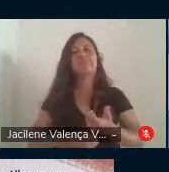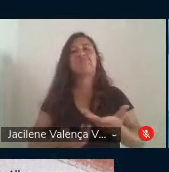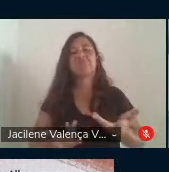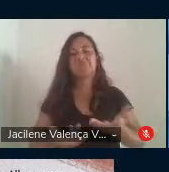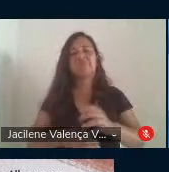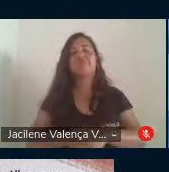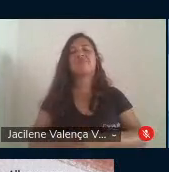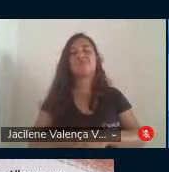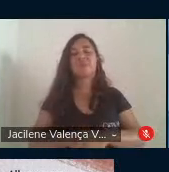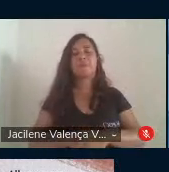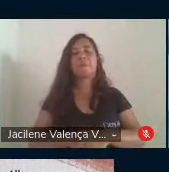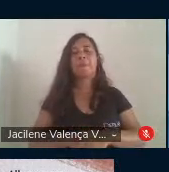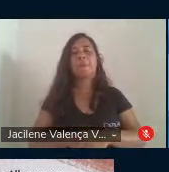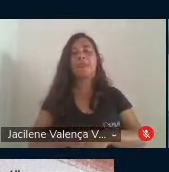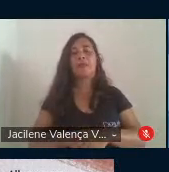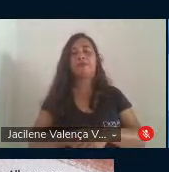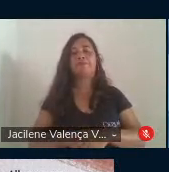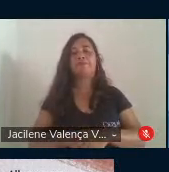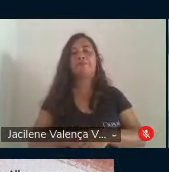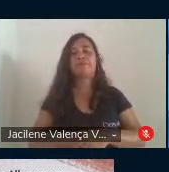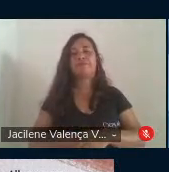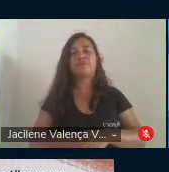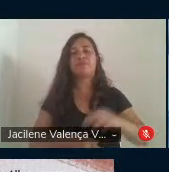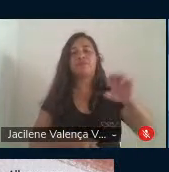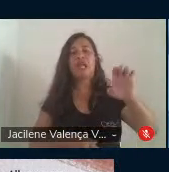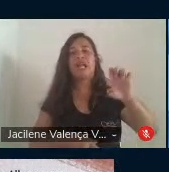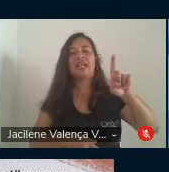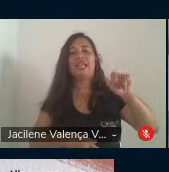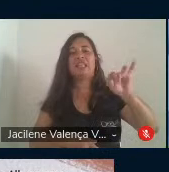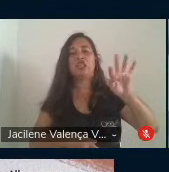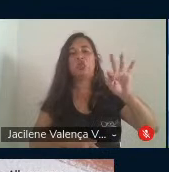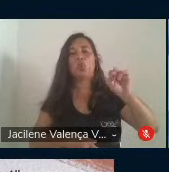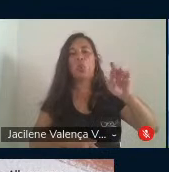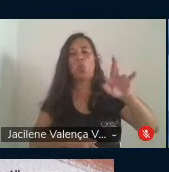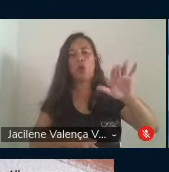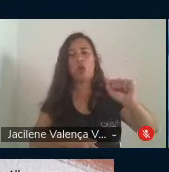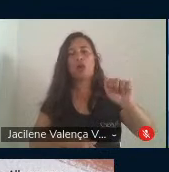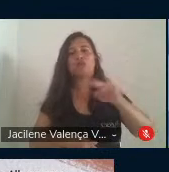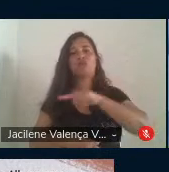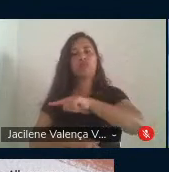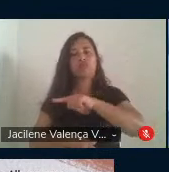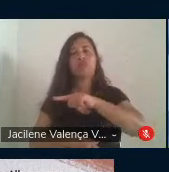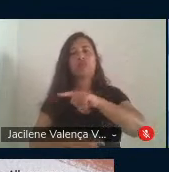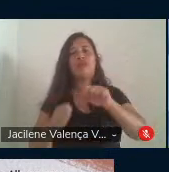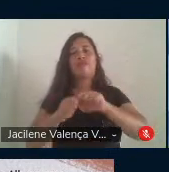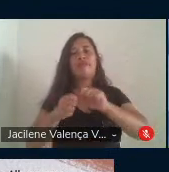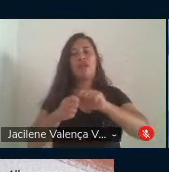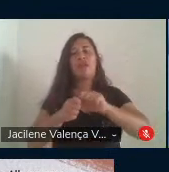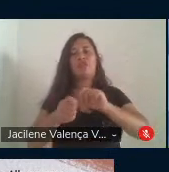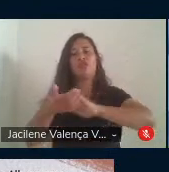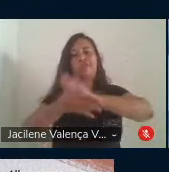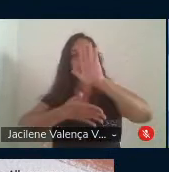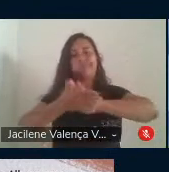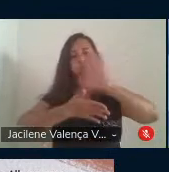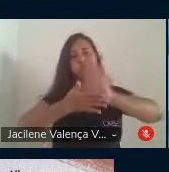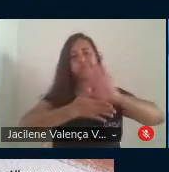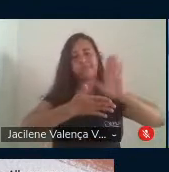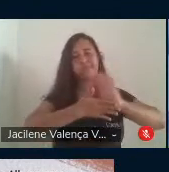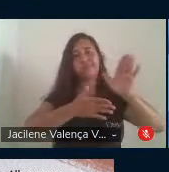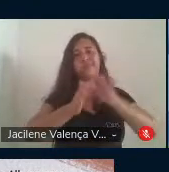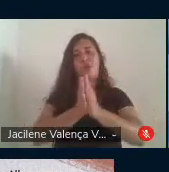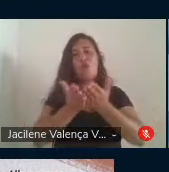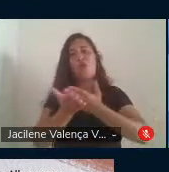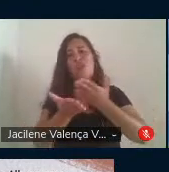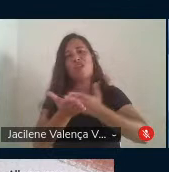A editora CEP foi muito feliz em fazer esse livrinho que cabe nas nossas mãos, toca o